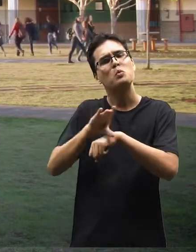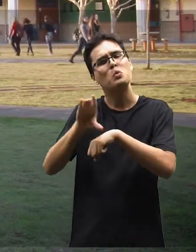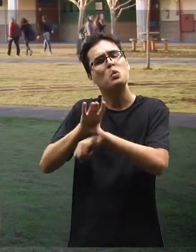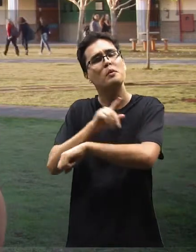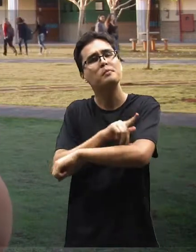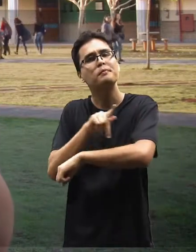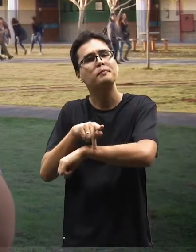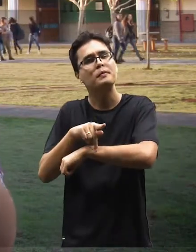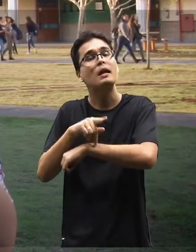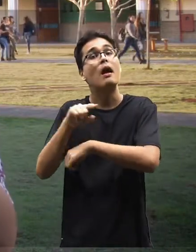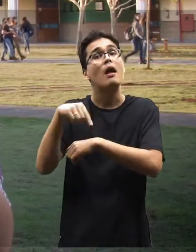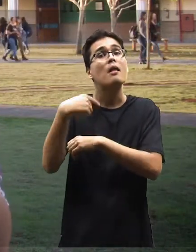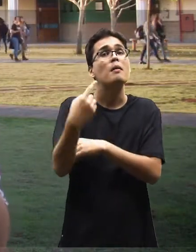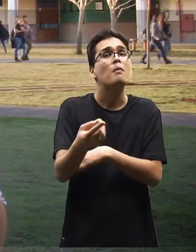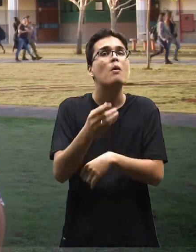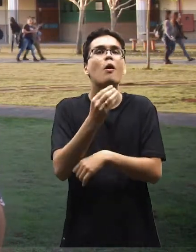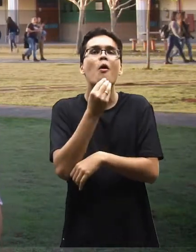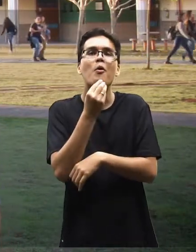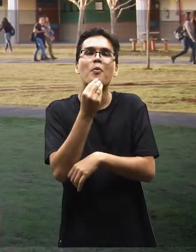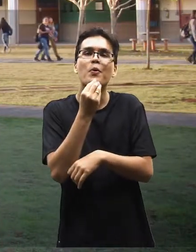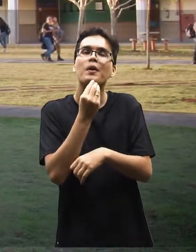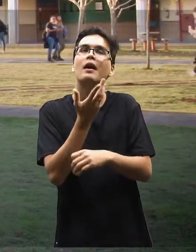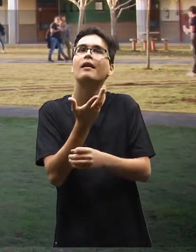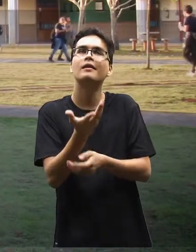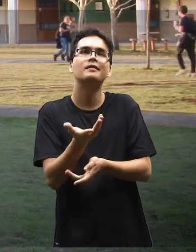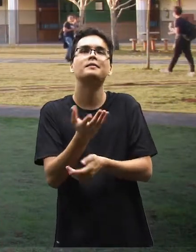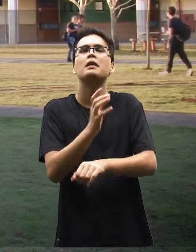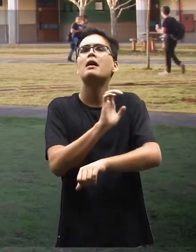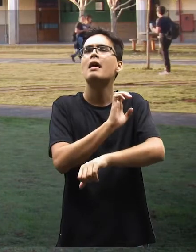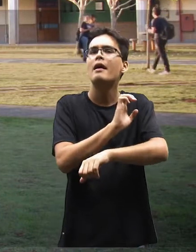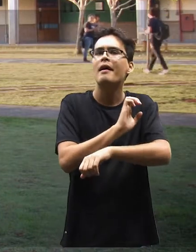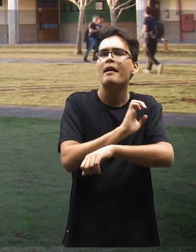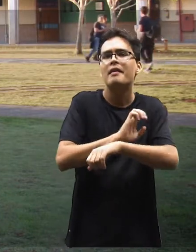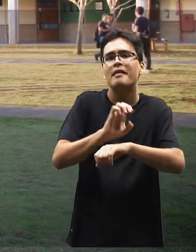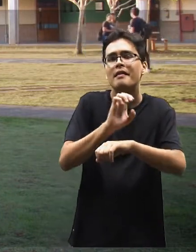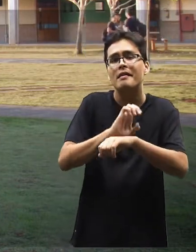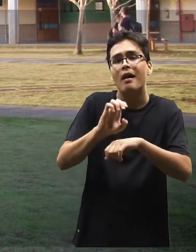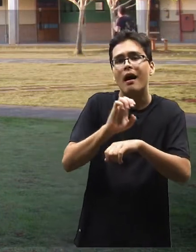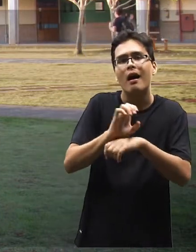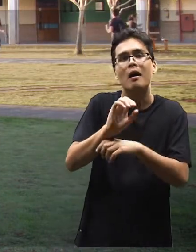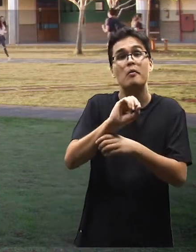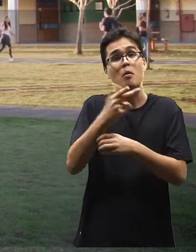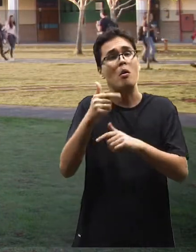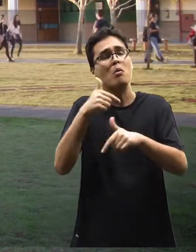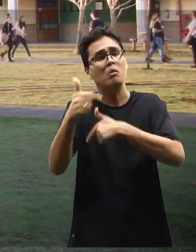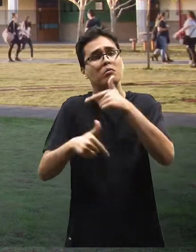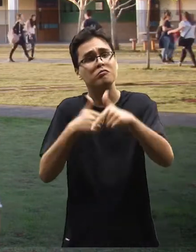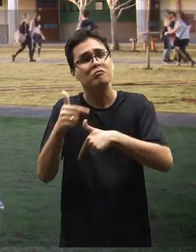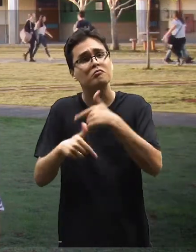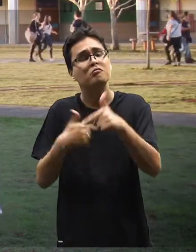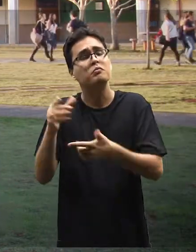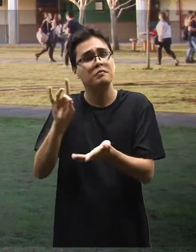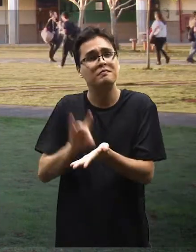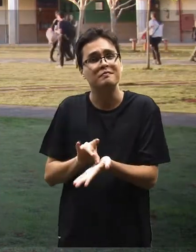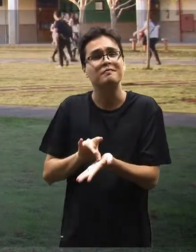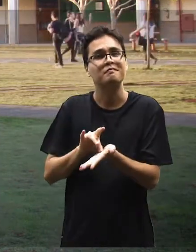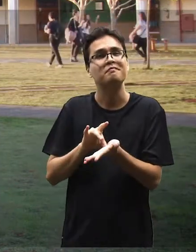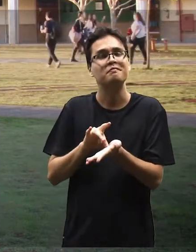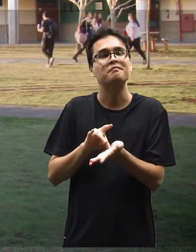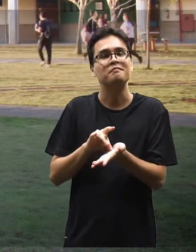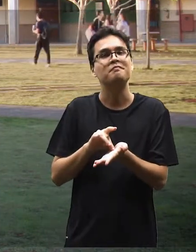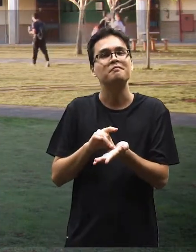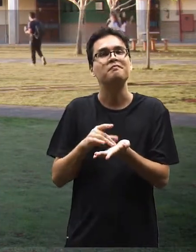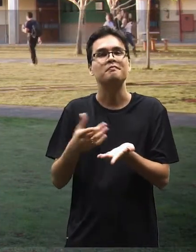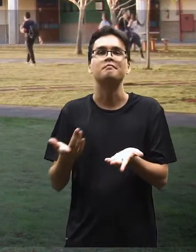Pedagogia, essa oportunidade de realizar o estágio, essa oportunidade de